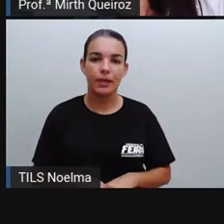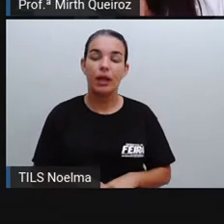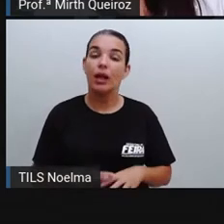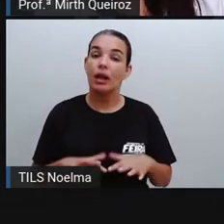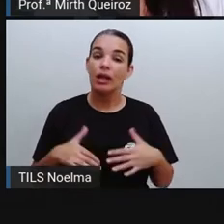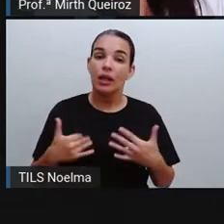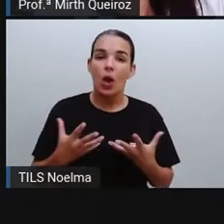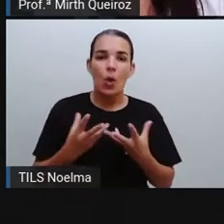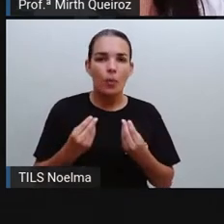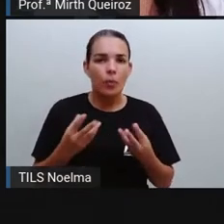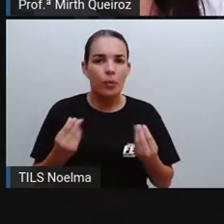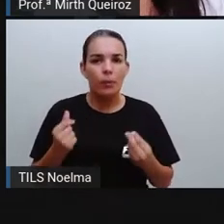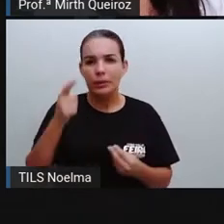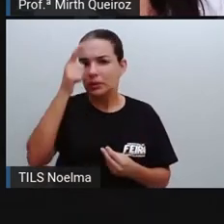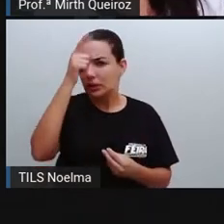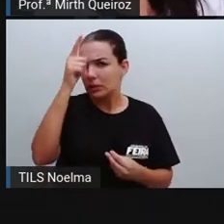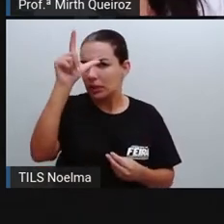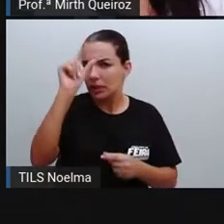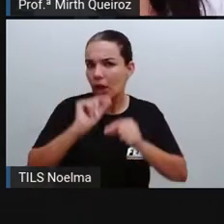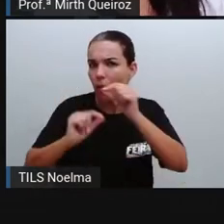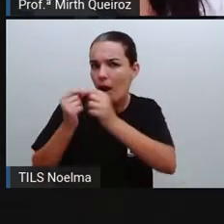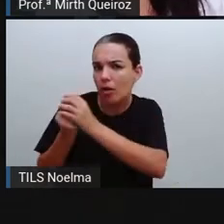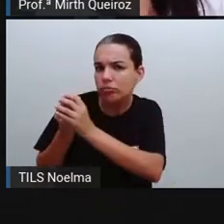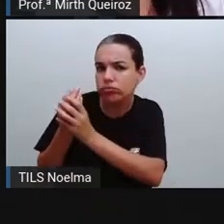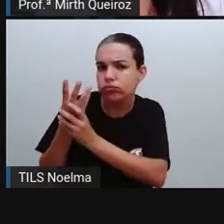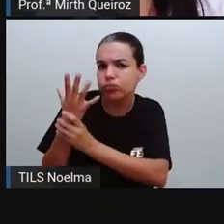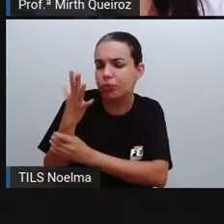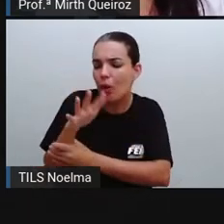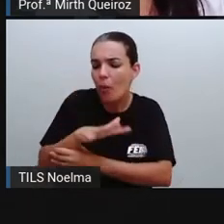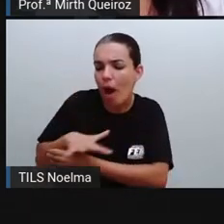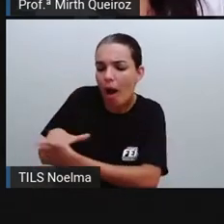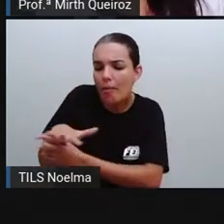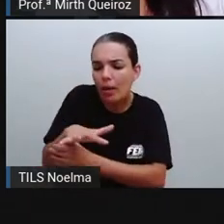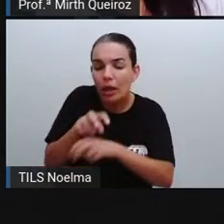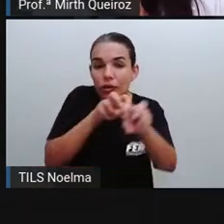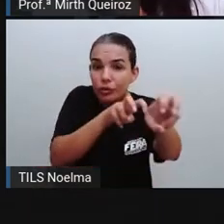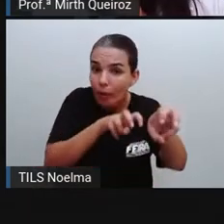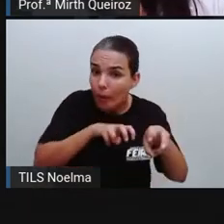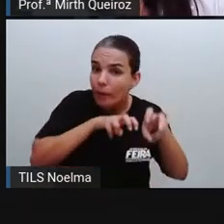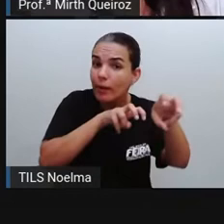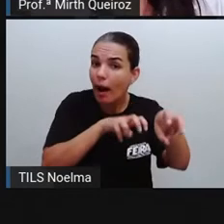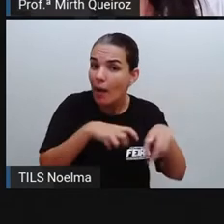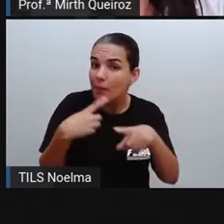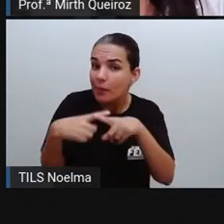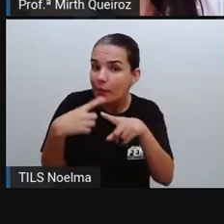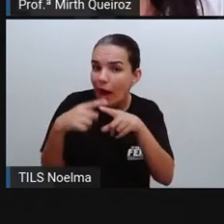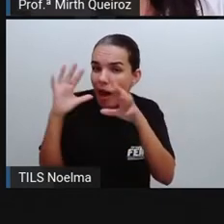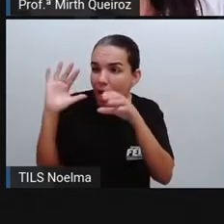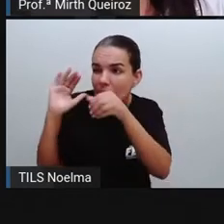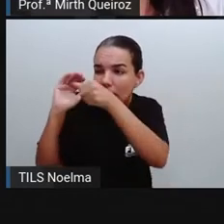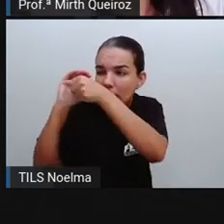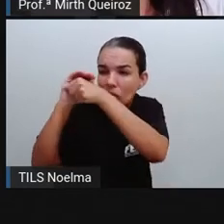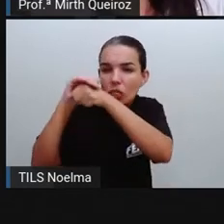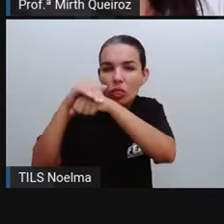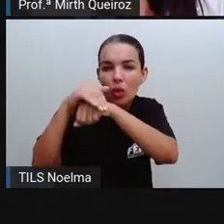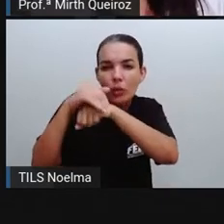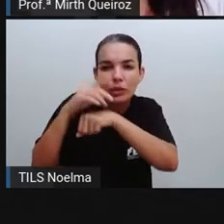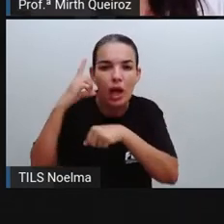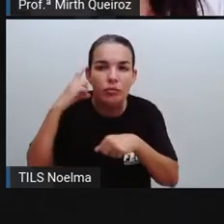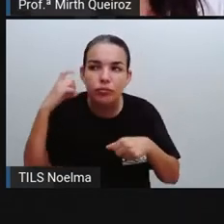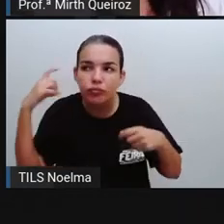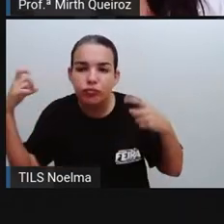Muitas lendas se originaram do ambiente rural, em razão dos ruídos noturnos causados por animais. Pelo